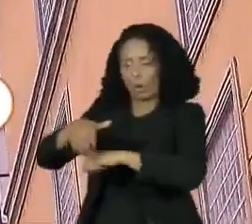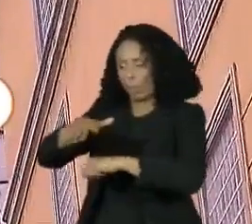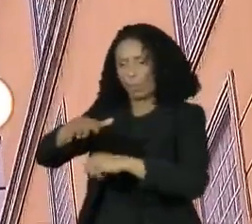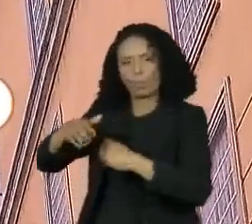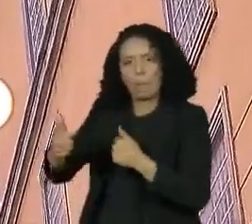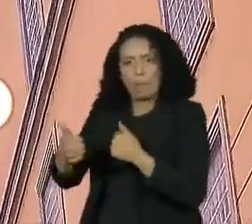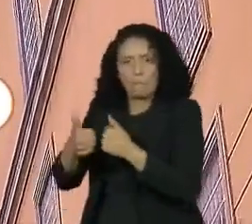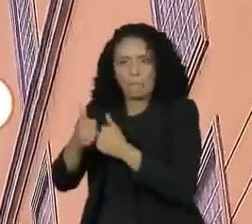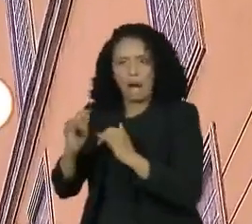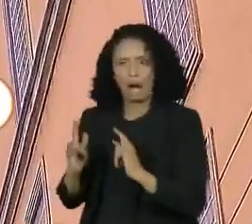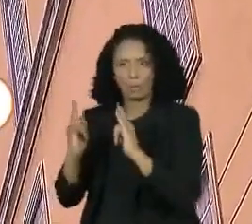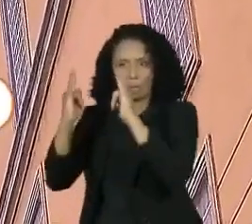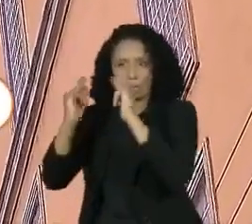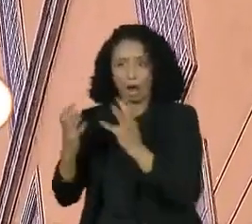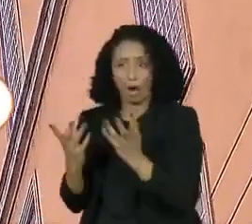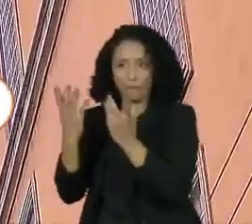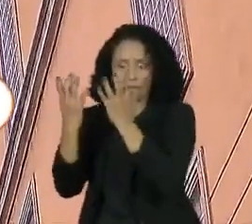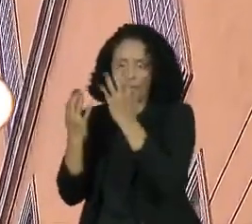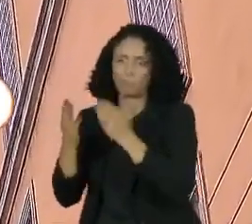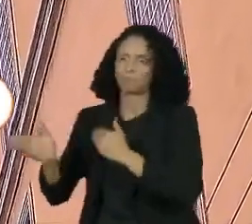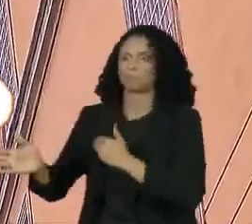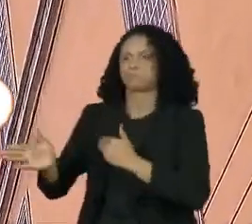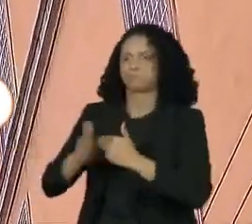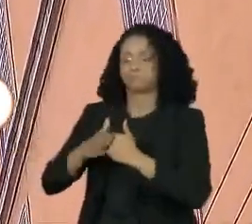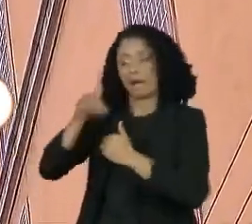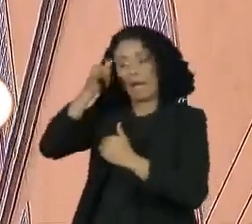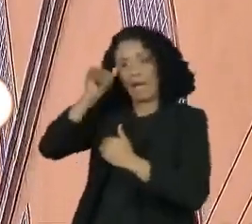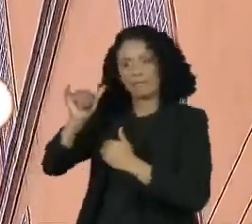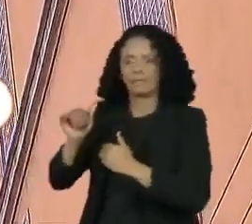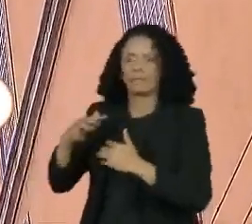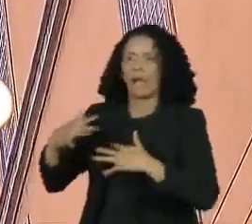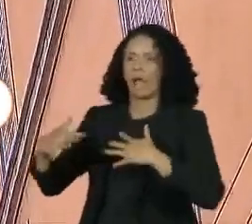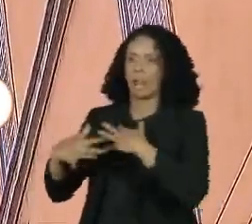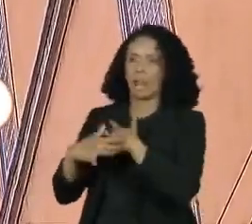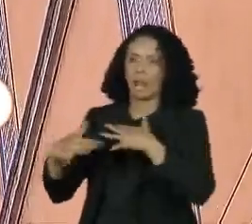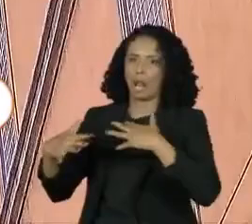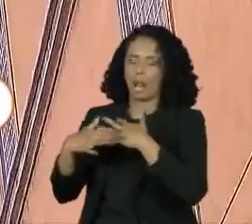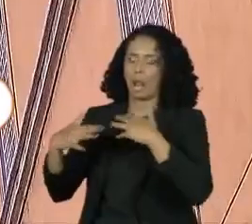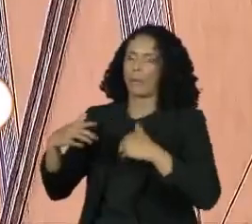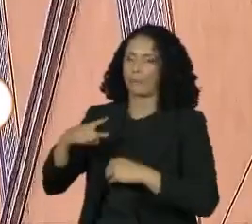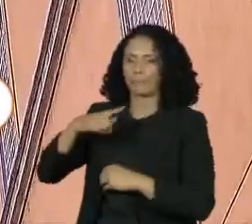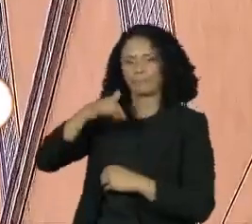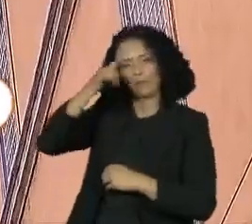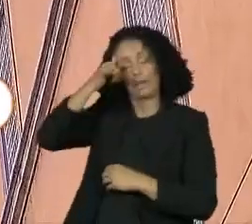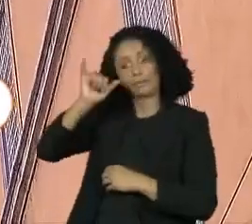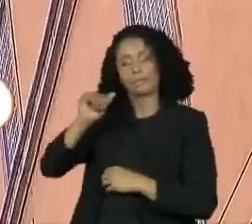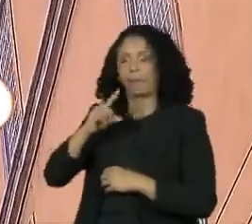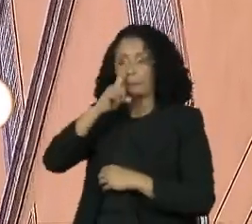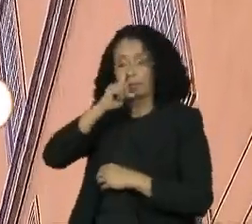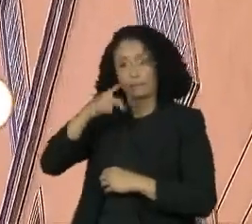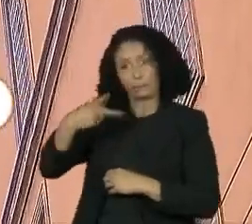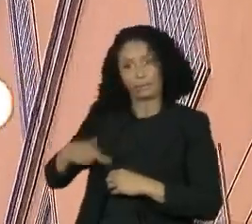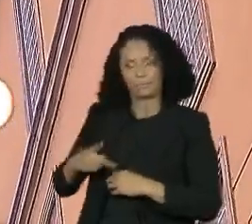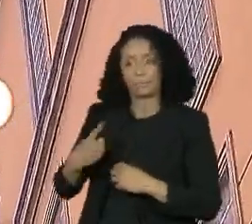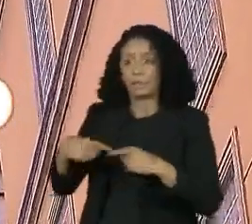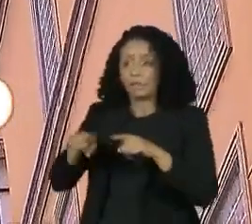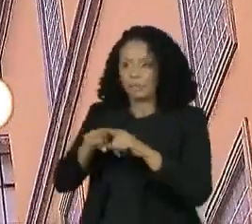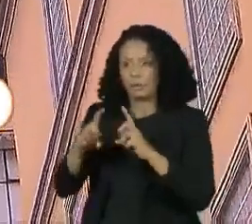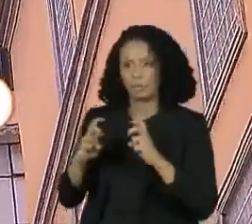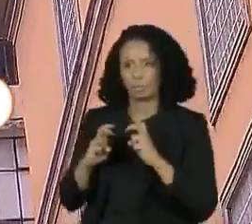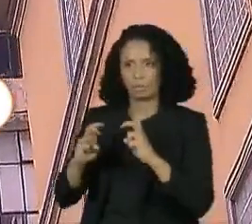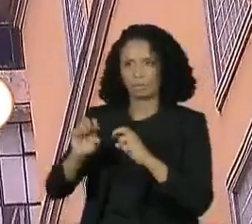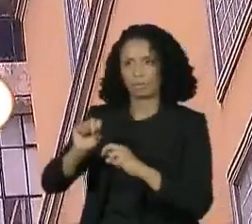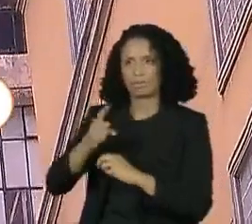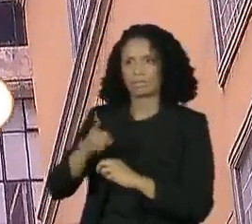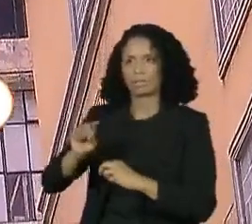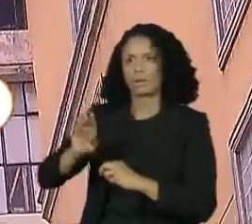-feira por evitar que as pessoas se aproximem e corram algum tipo de risco aqui na região. A estação São Bento do metrô, que faz parte